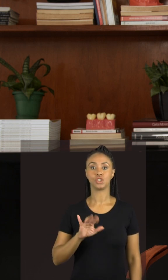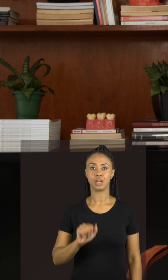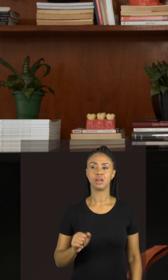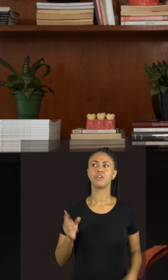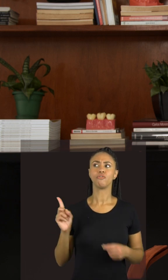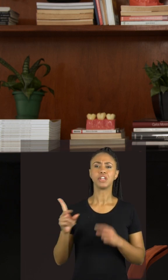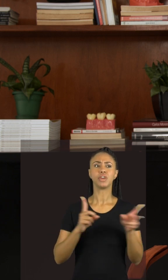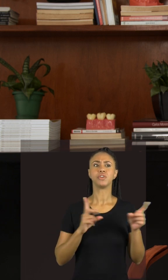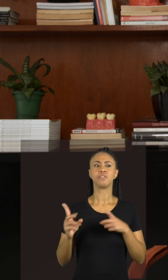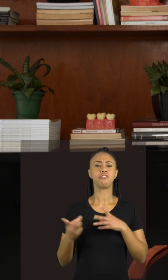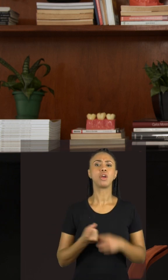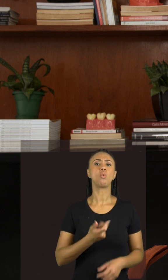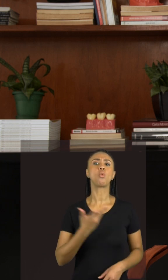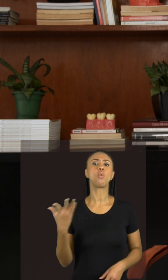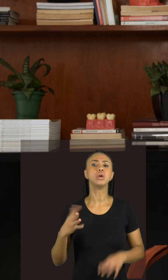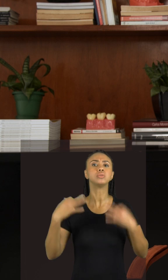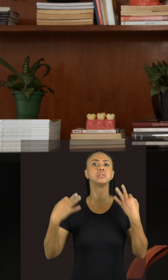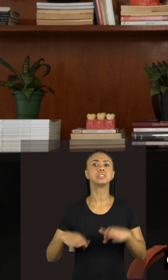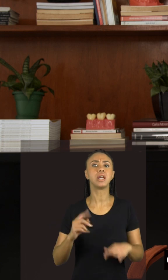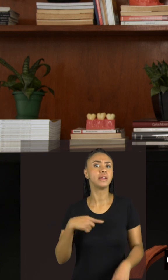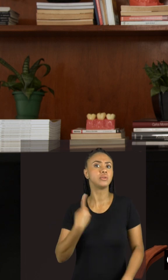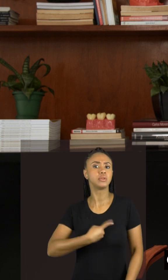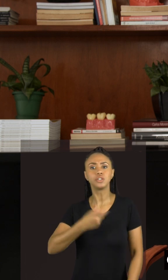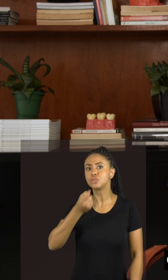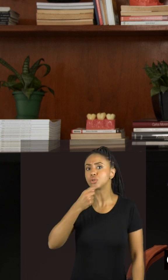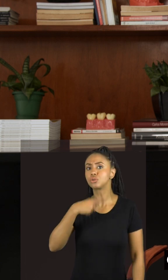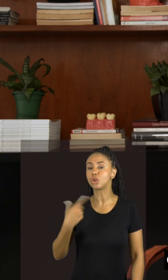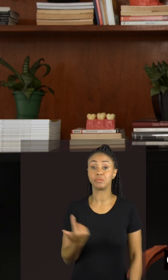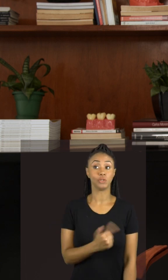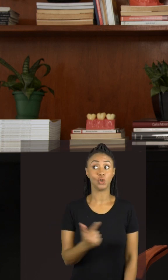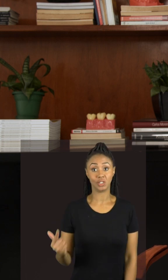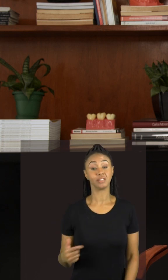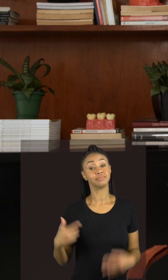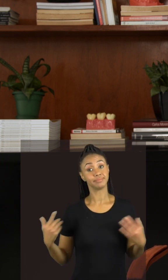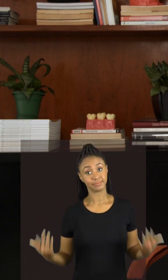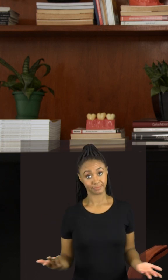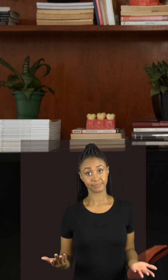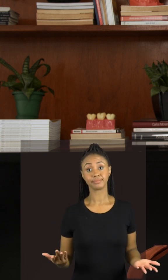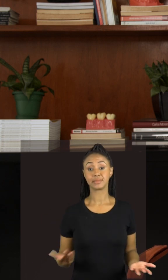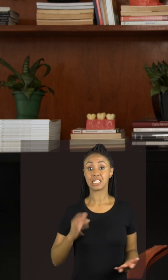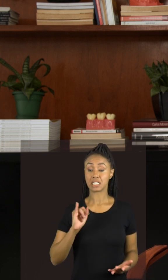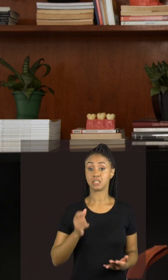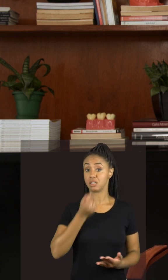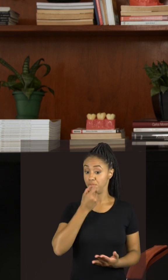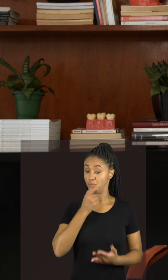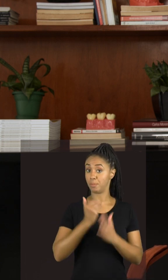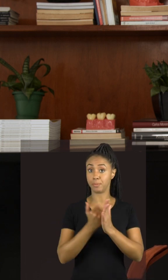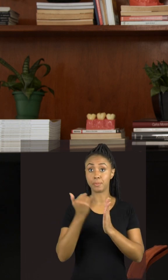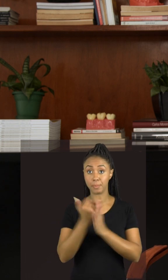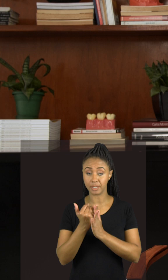vendem por aí, né? A quantidade exata do que a gente está ingerindo. Daí, doses muito altas dessa